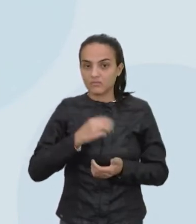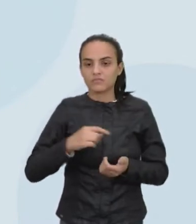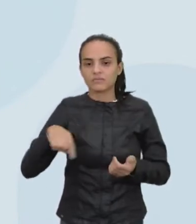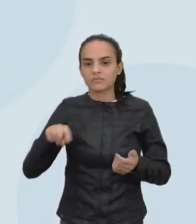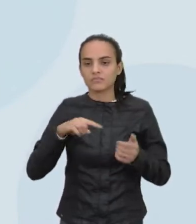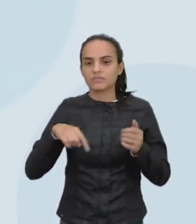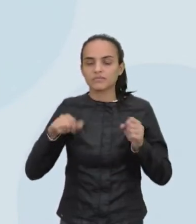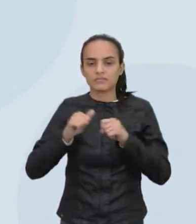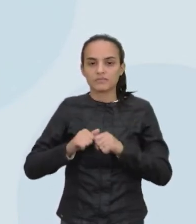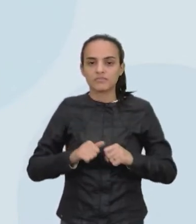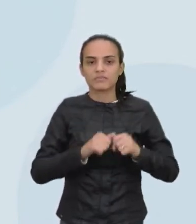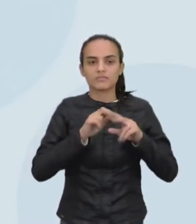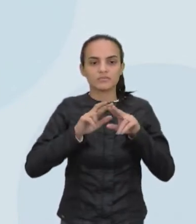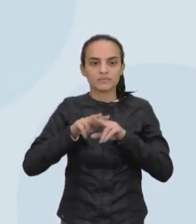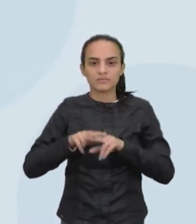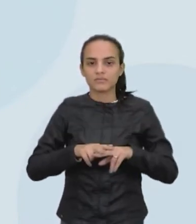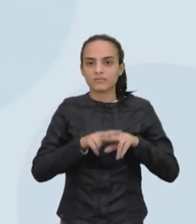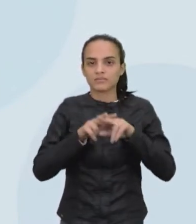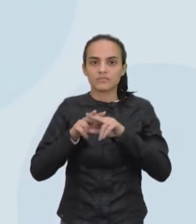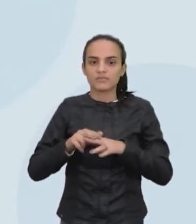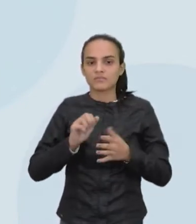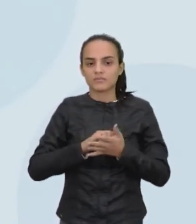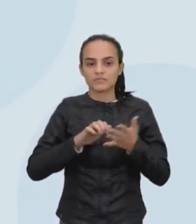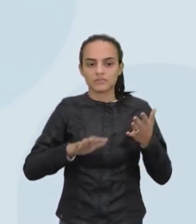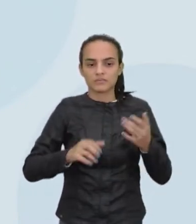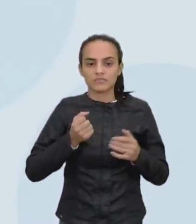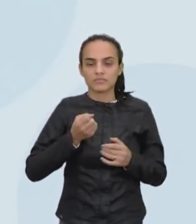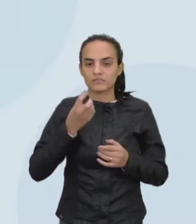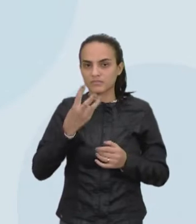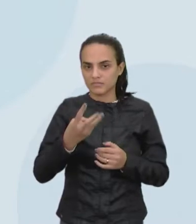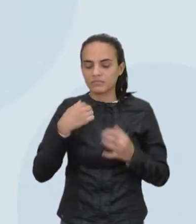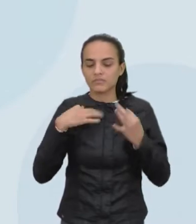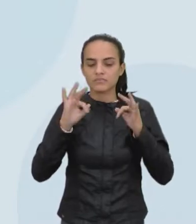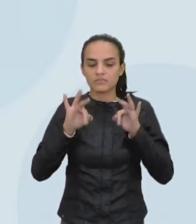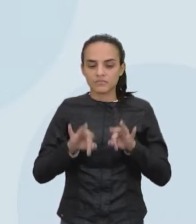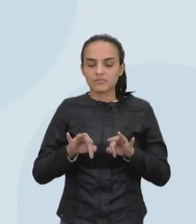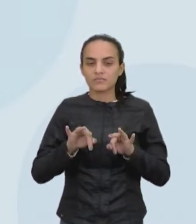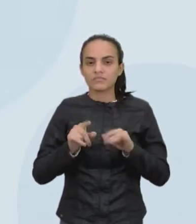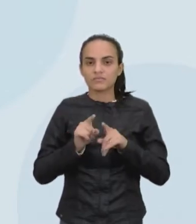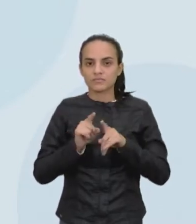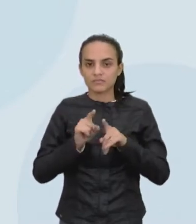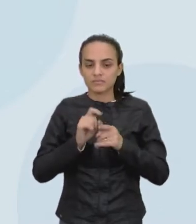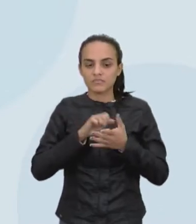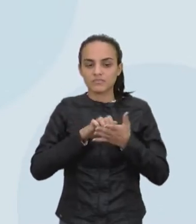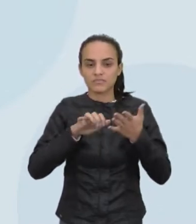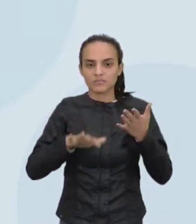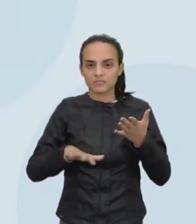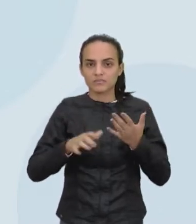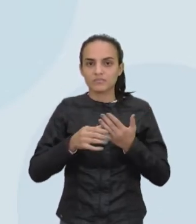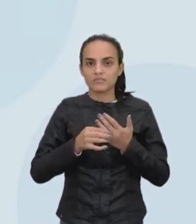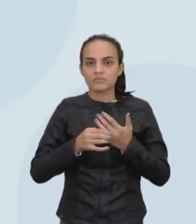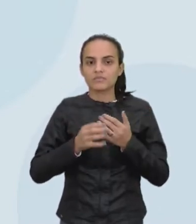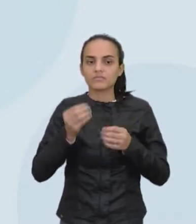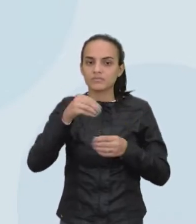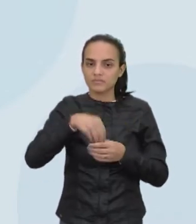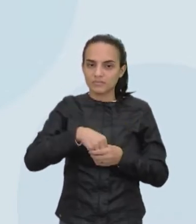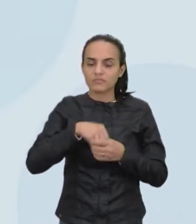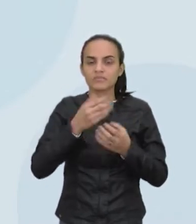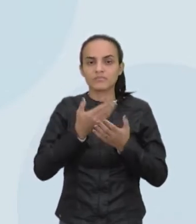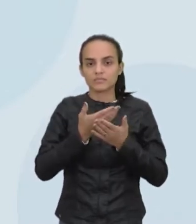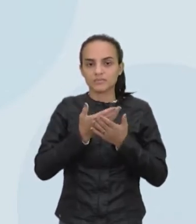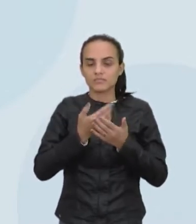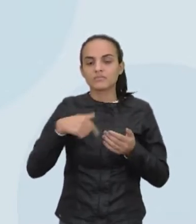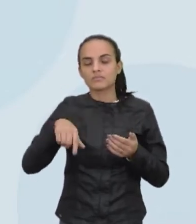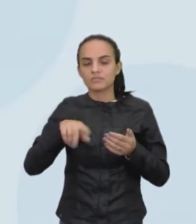fizemos aí uma retomada dessa atividade 3, finalizando, então, essa atividade e, dentro dessa aula,